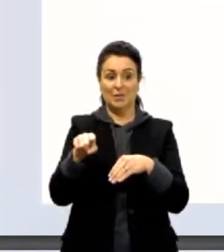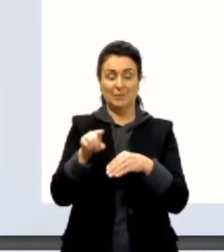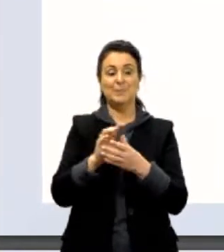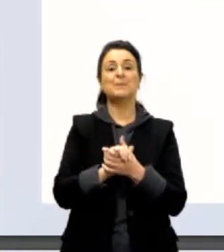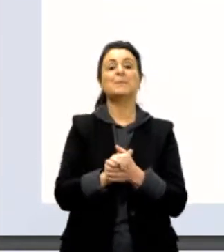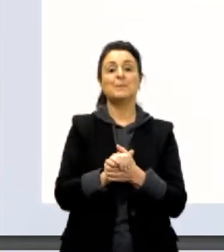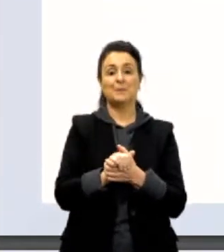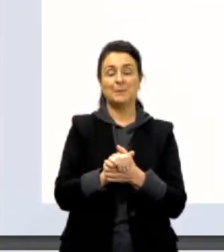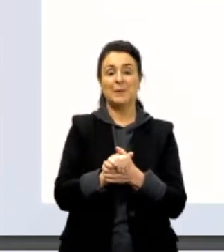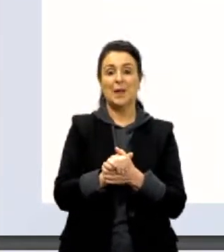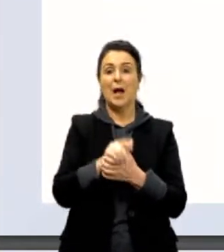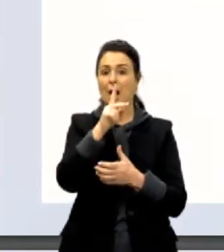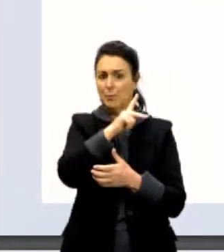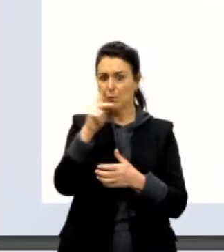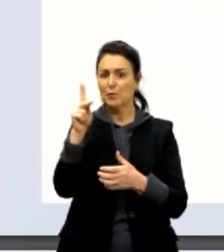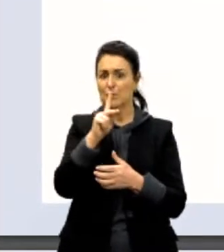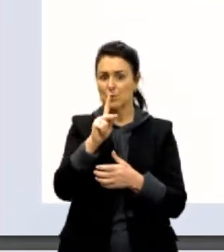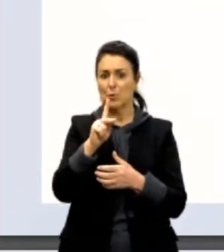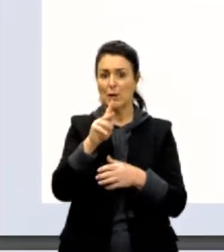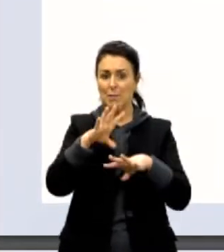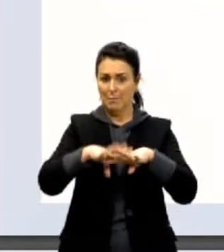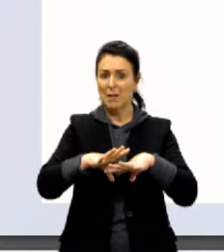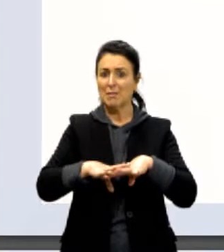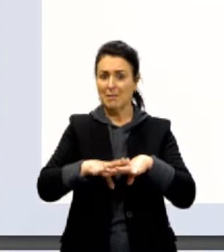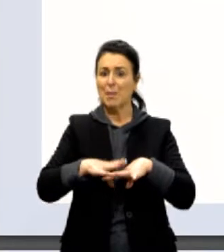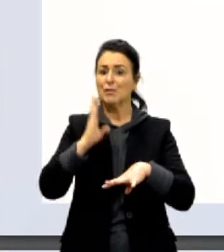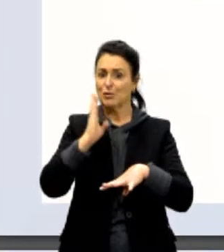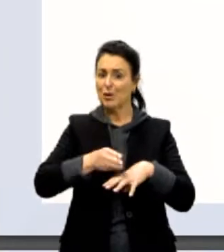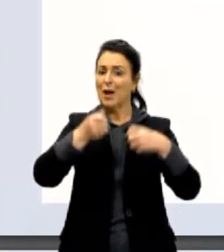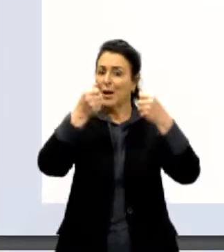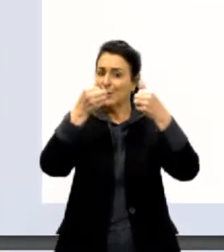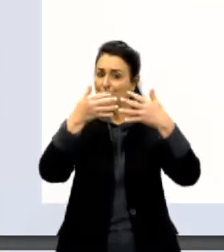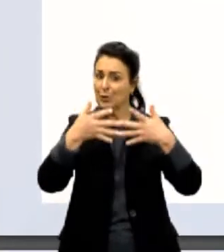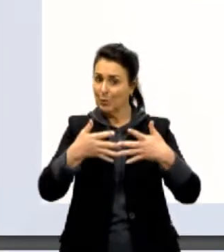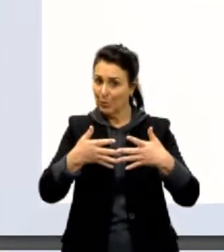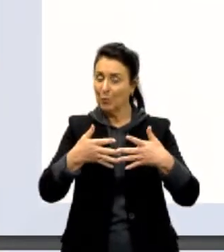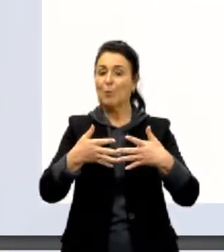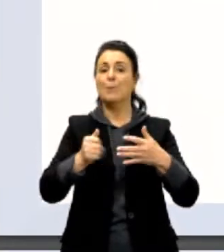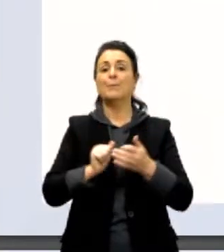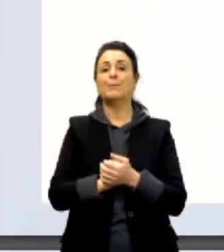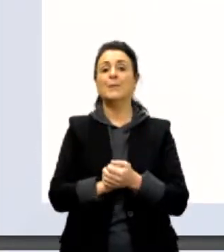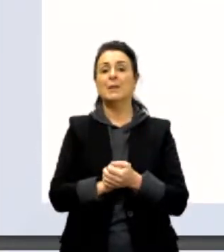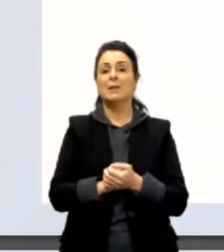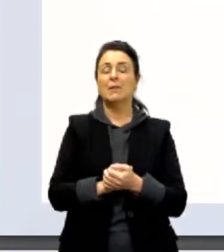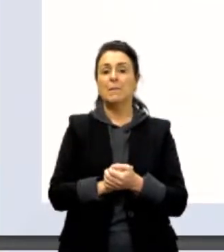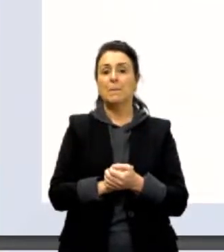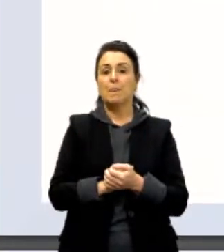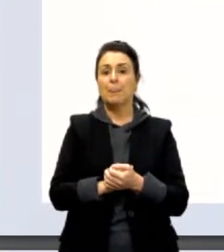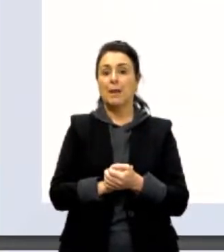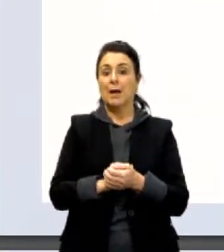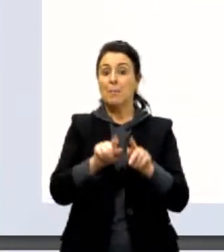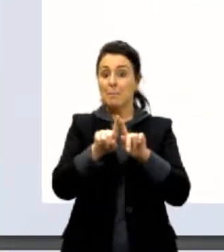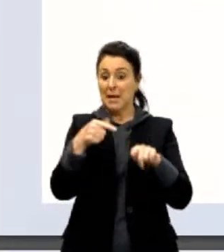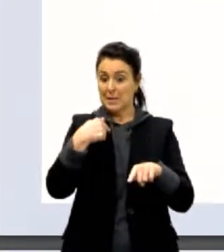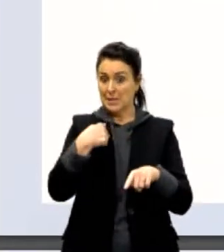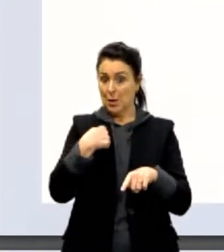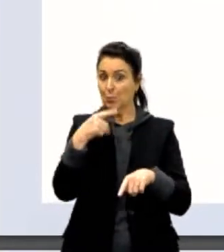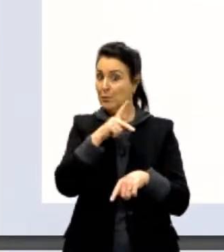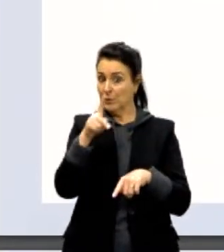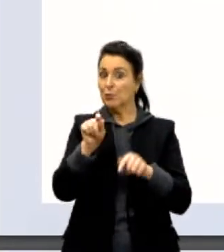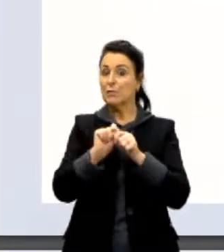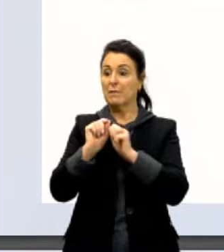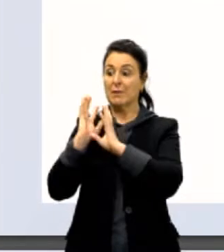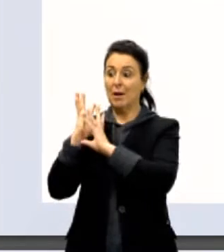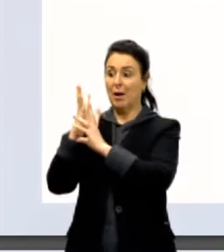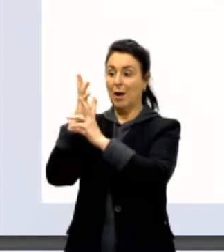ter abordado ou vai abordar os conjuntos numéricos, né? Mas eu vou fazer uma revisãozinha aqui, ó. São os números